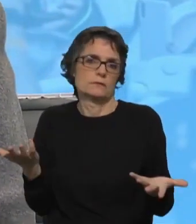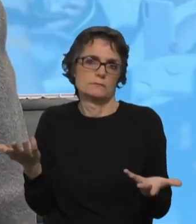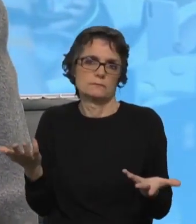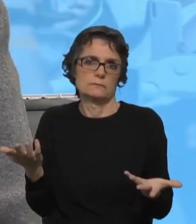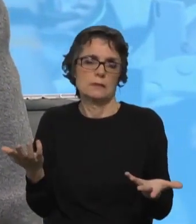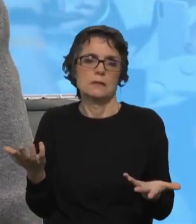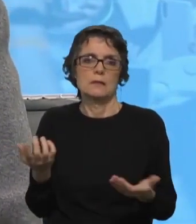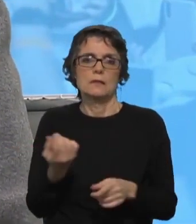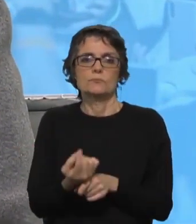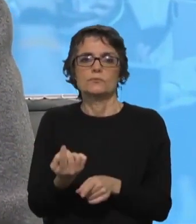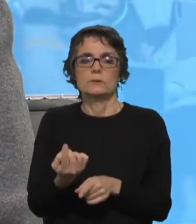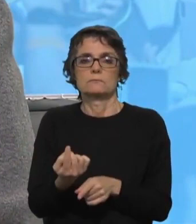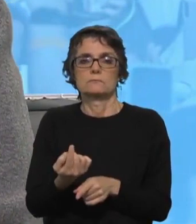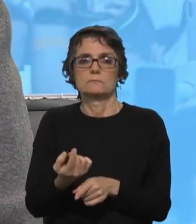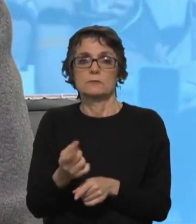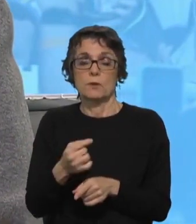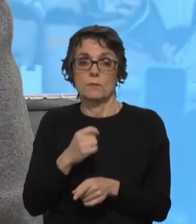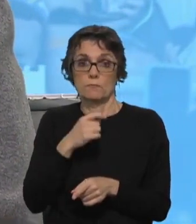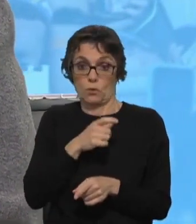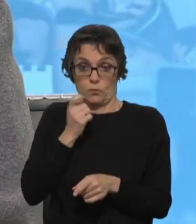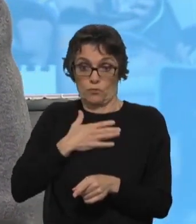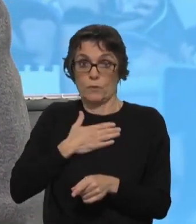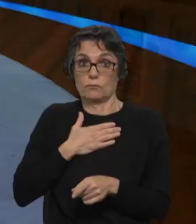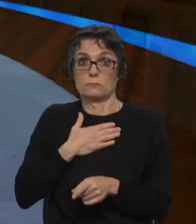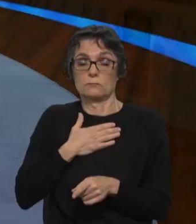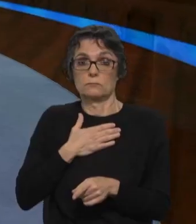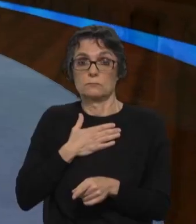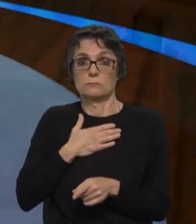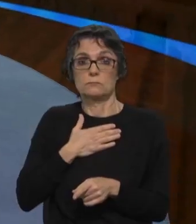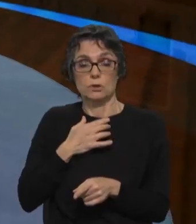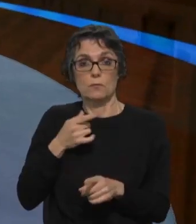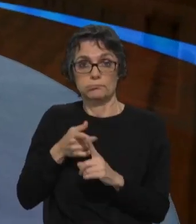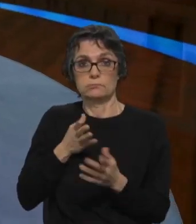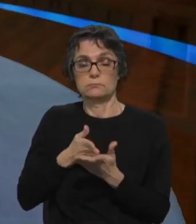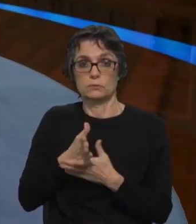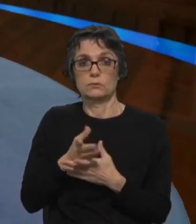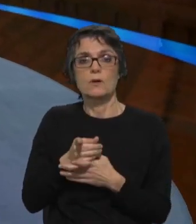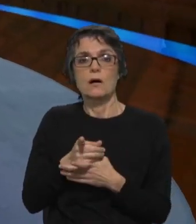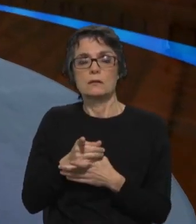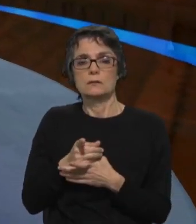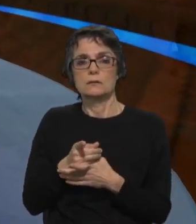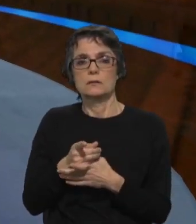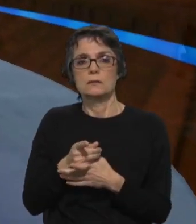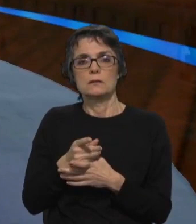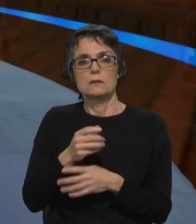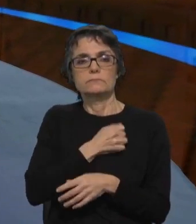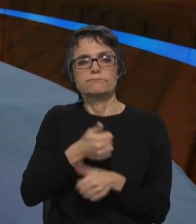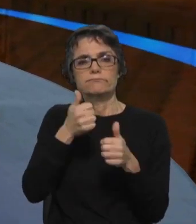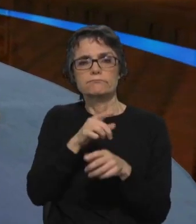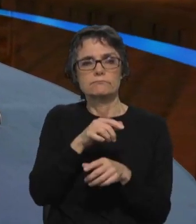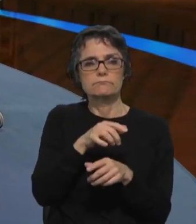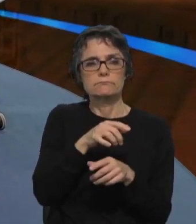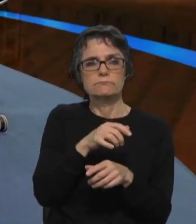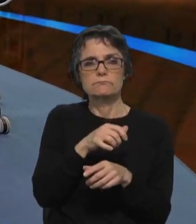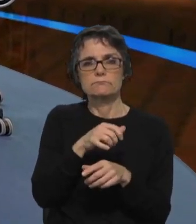aquilo que, quanto me posso, me comprometi e continuo com esse objetivo, é visitar todas as dioceses e conversar,